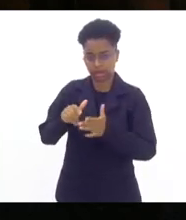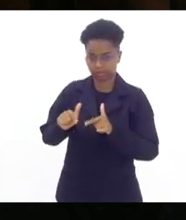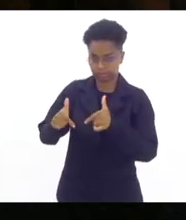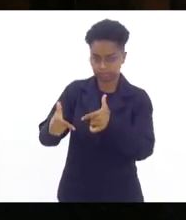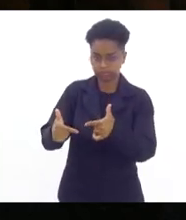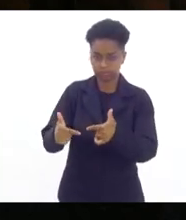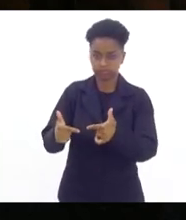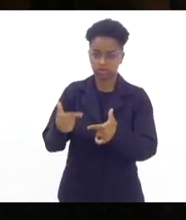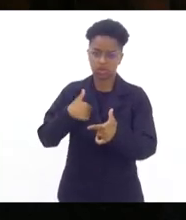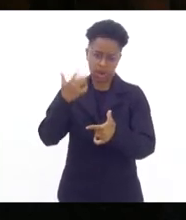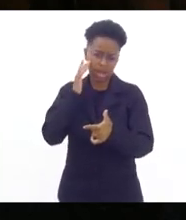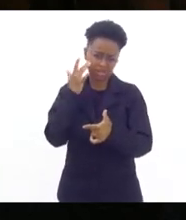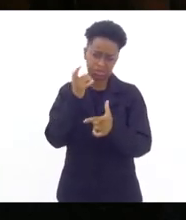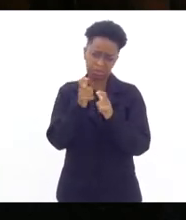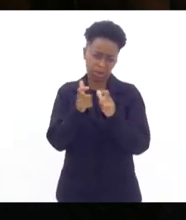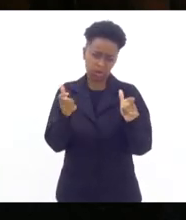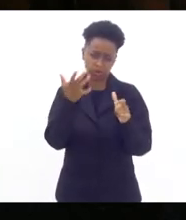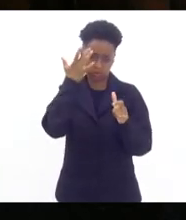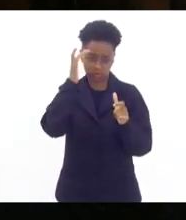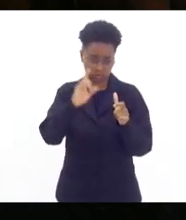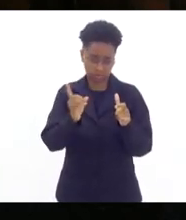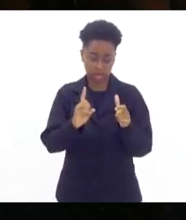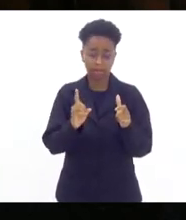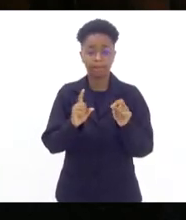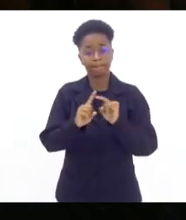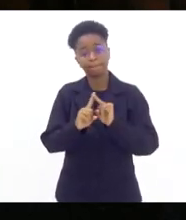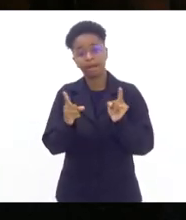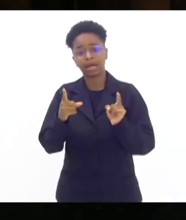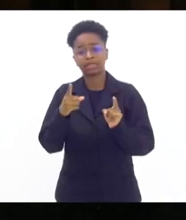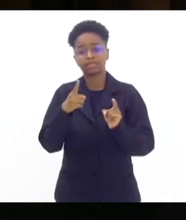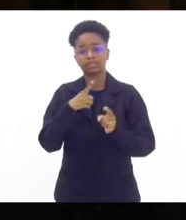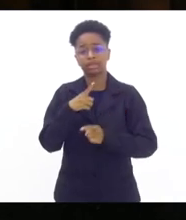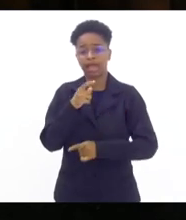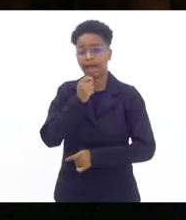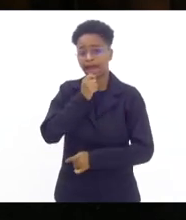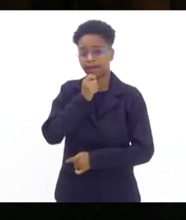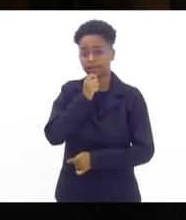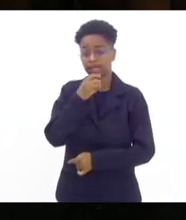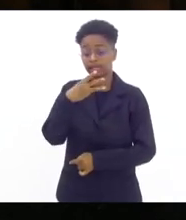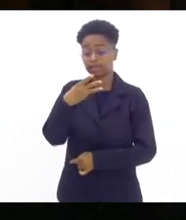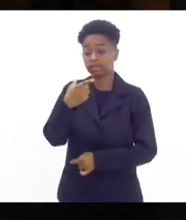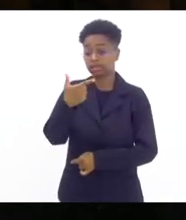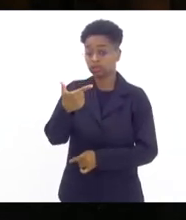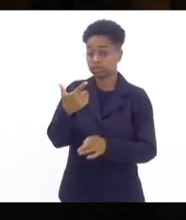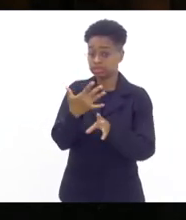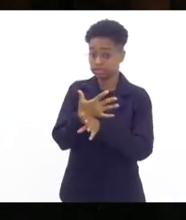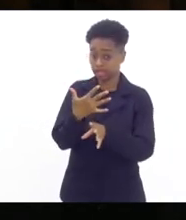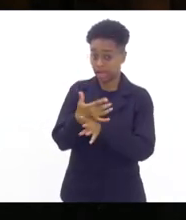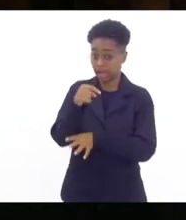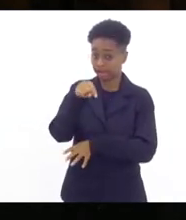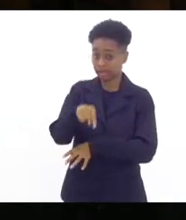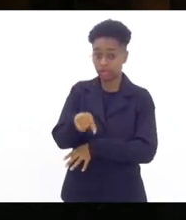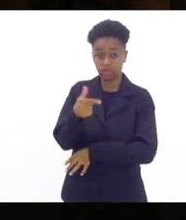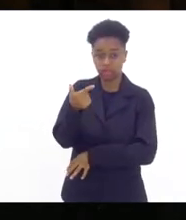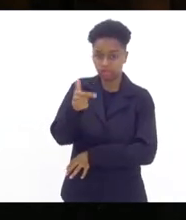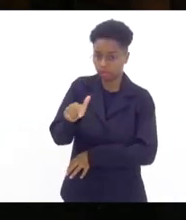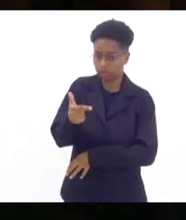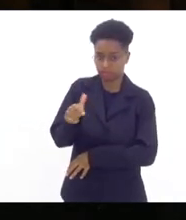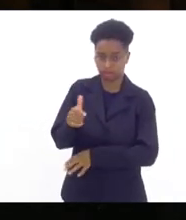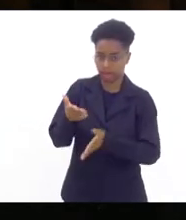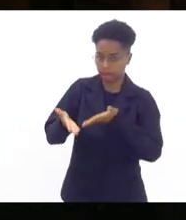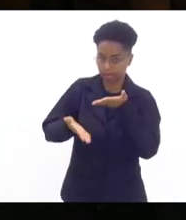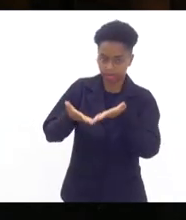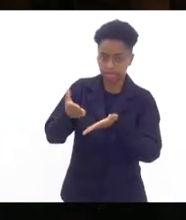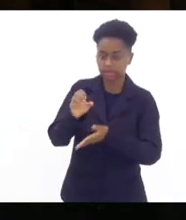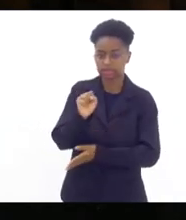que a maioria das pessoas não sabe nós ainda temos presidente 32 municípios do nosso estado que não tem o